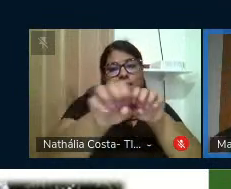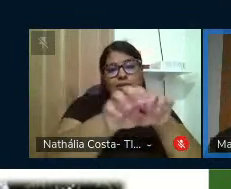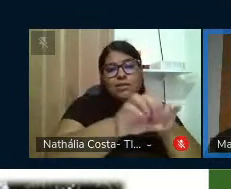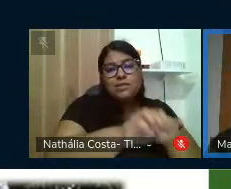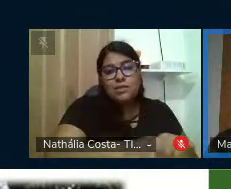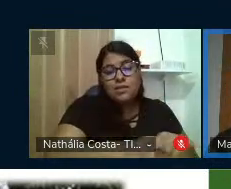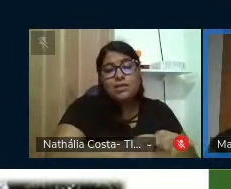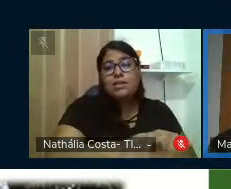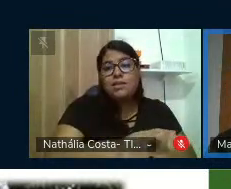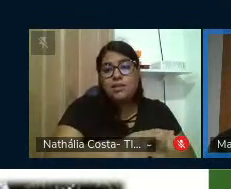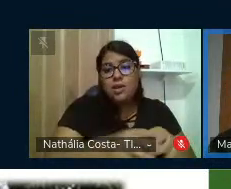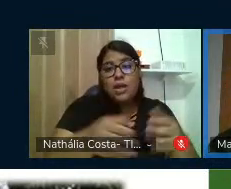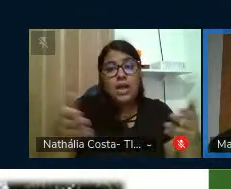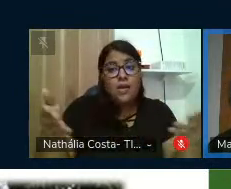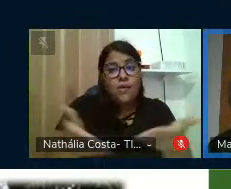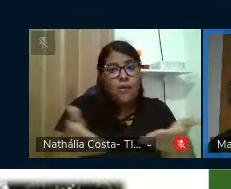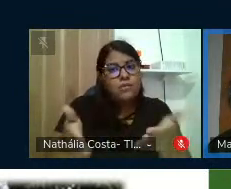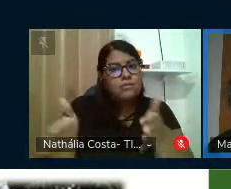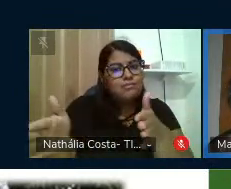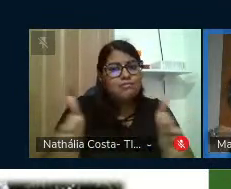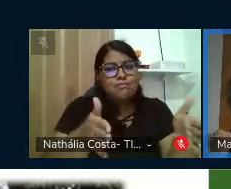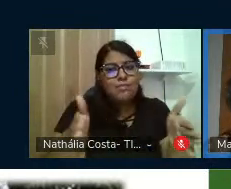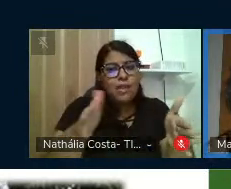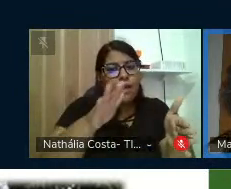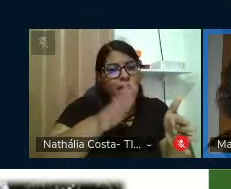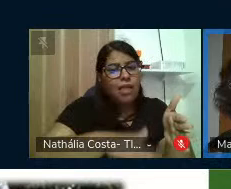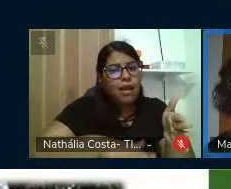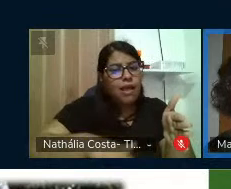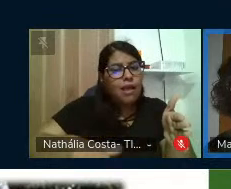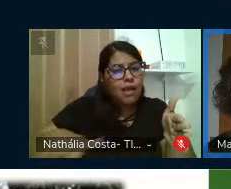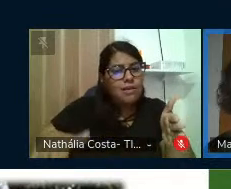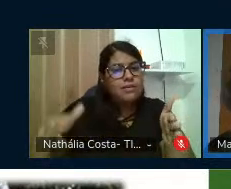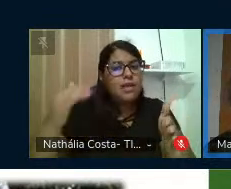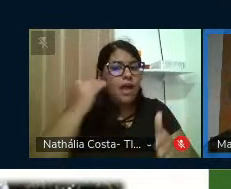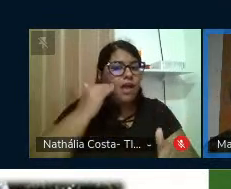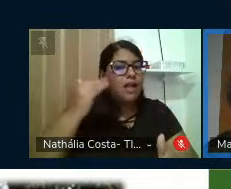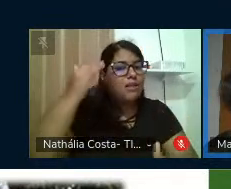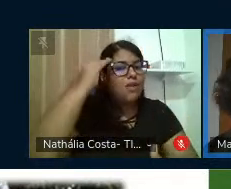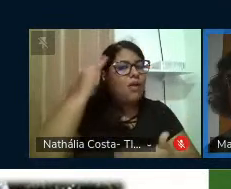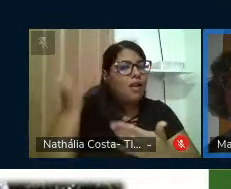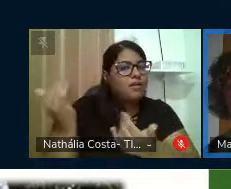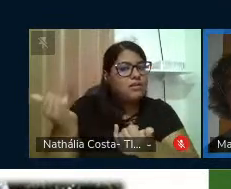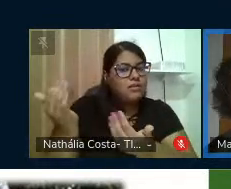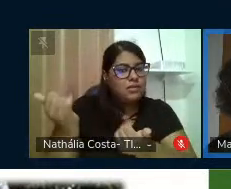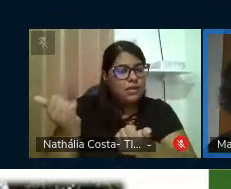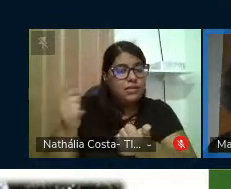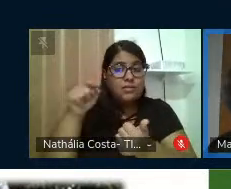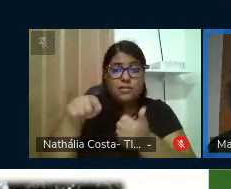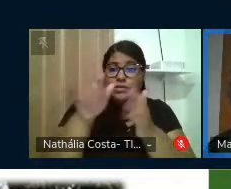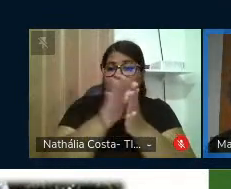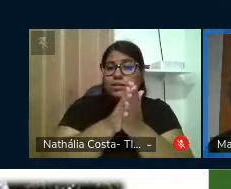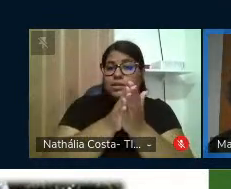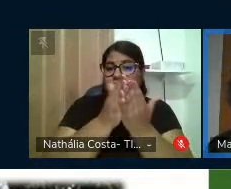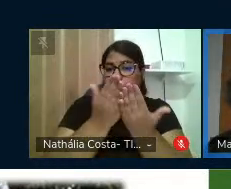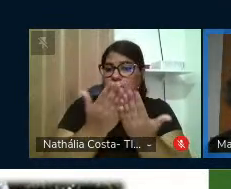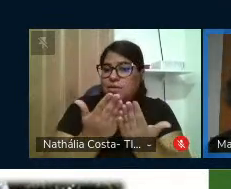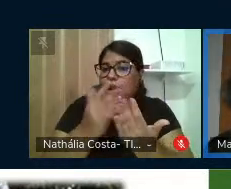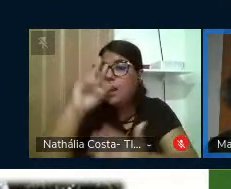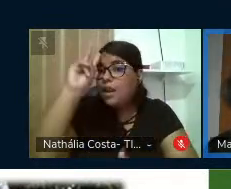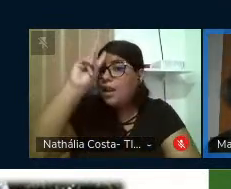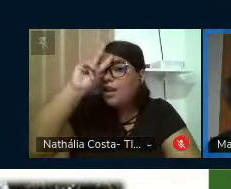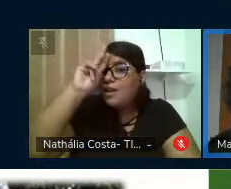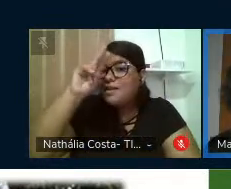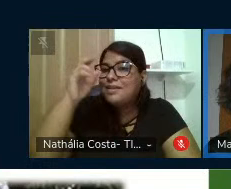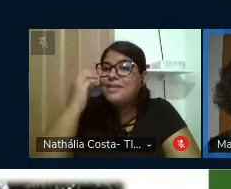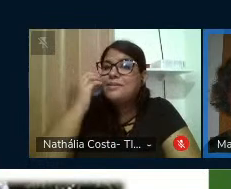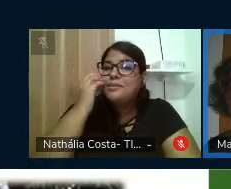já nessa fase de crianças e adolescentes. Então, esse livro digital, lendo Paulo